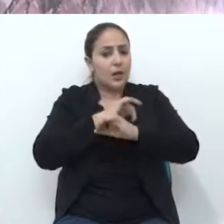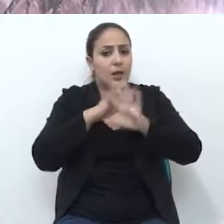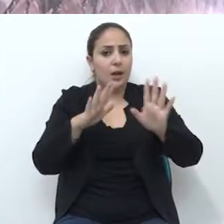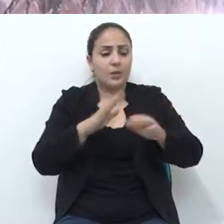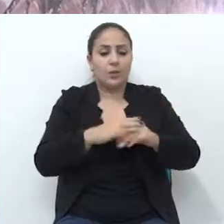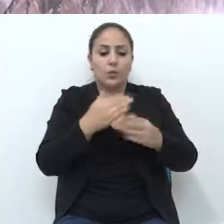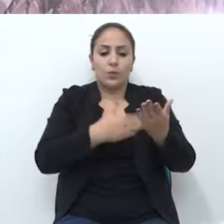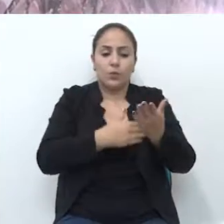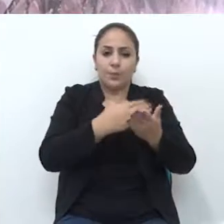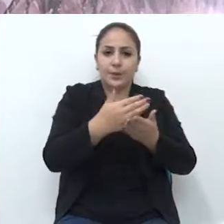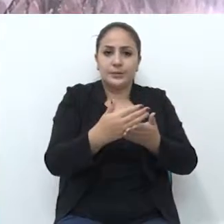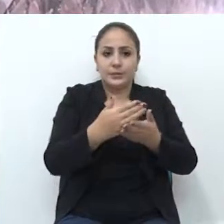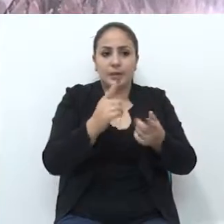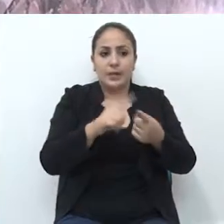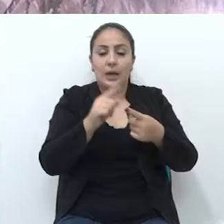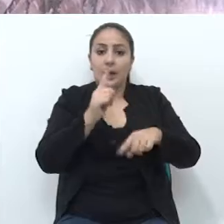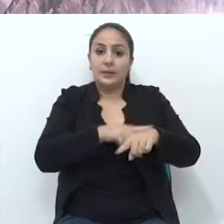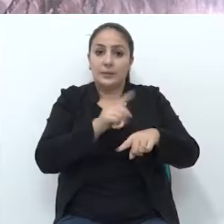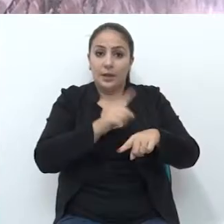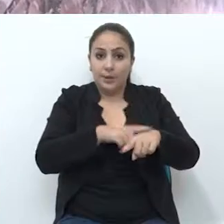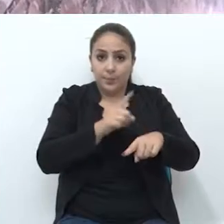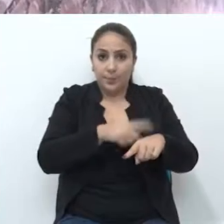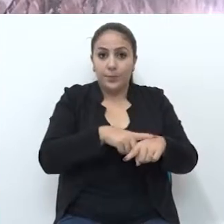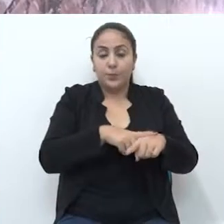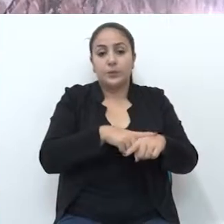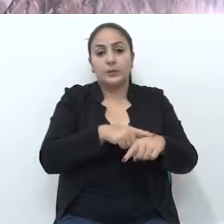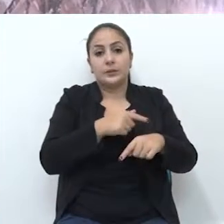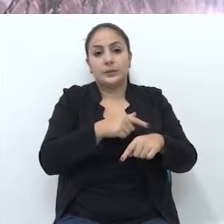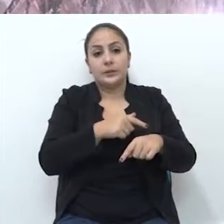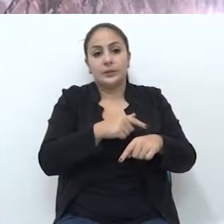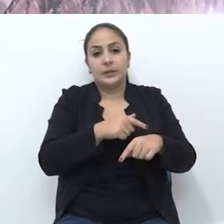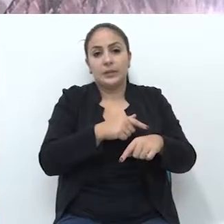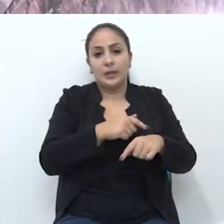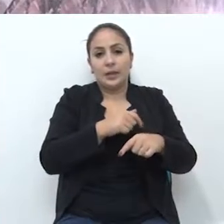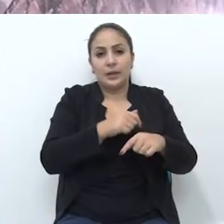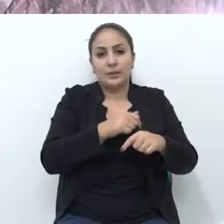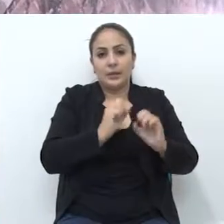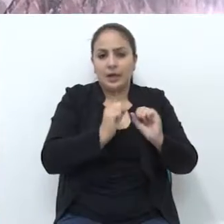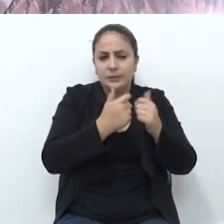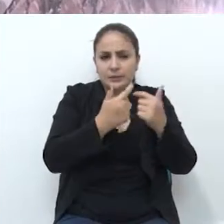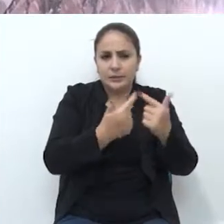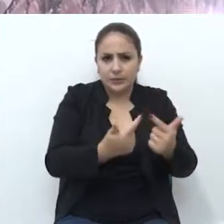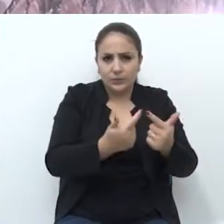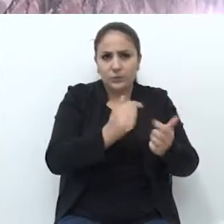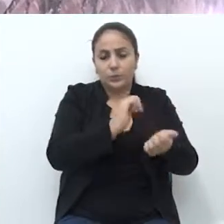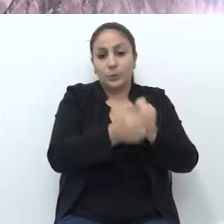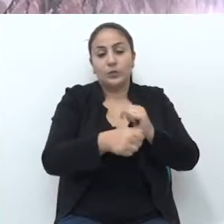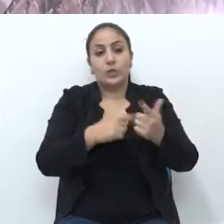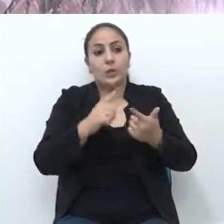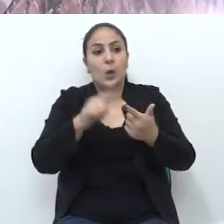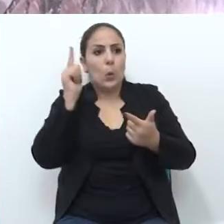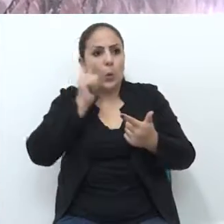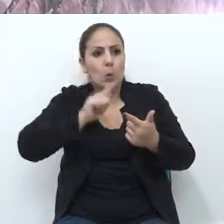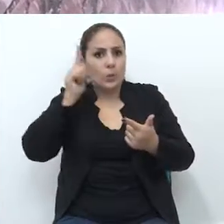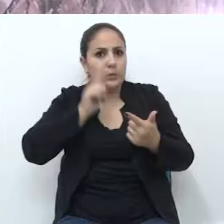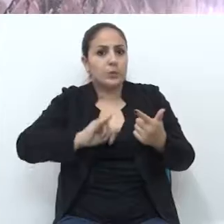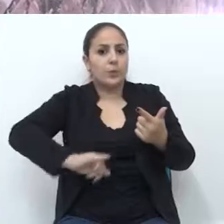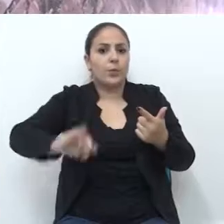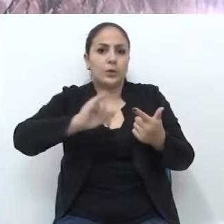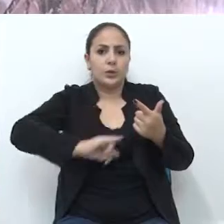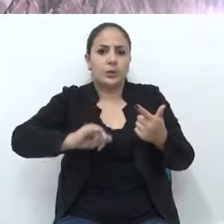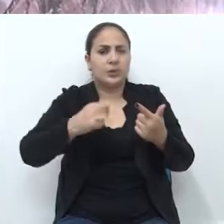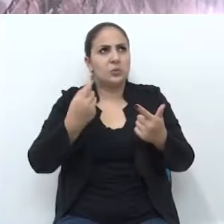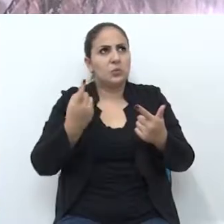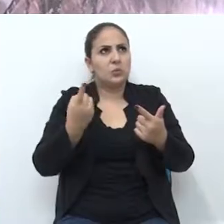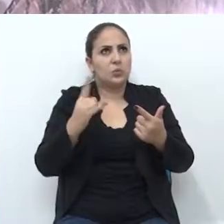o critério muito claro, que vai desde tempo de atuação na área esportiva, conquistas expressivas nos últimos dois ou